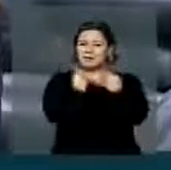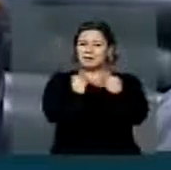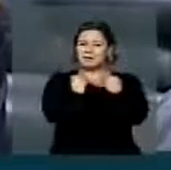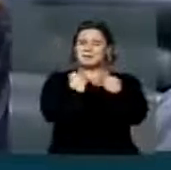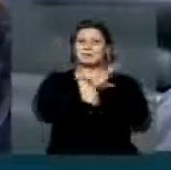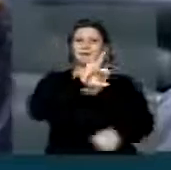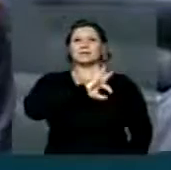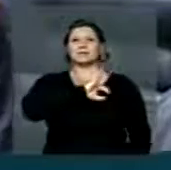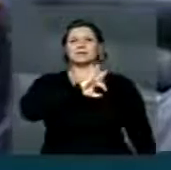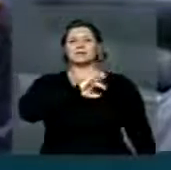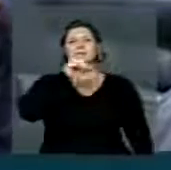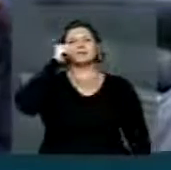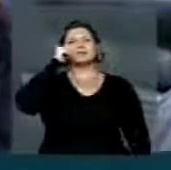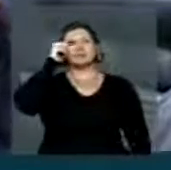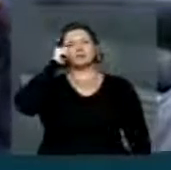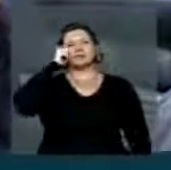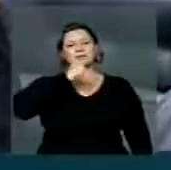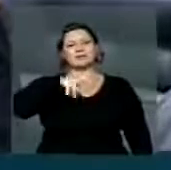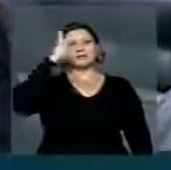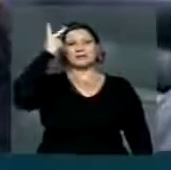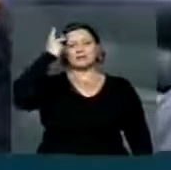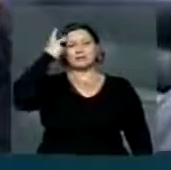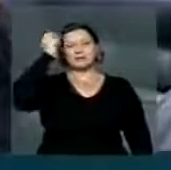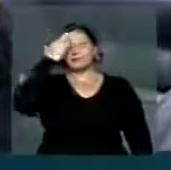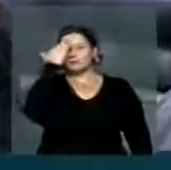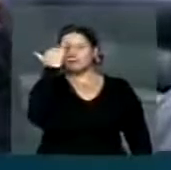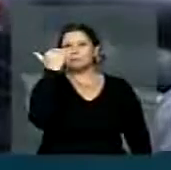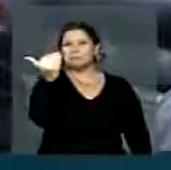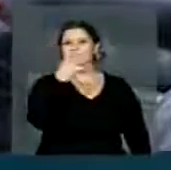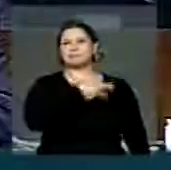à policial militar feminina do Estado de São Paulo. Muito obrigado, senhor presidente.